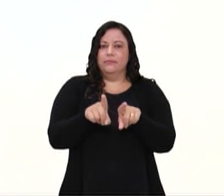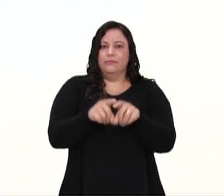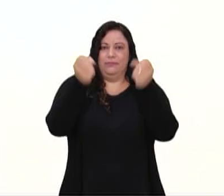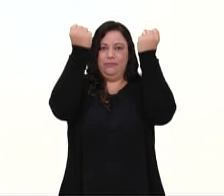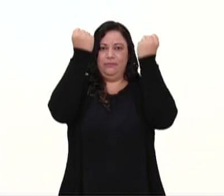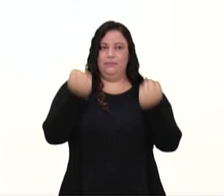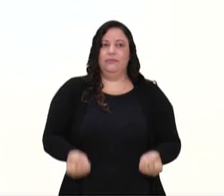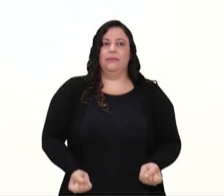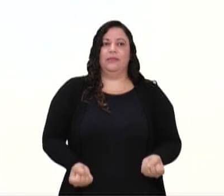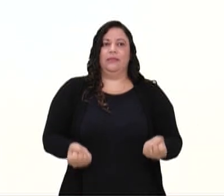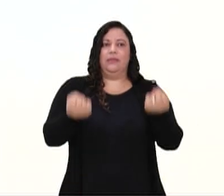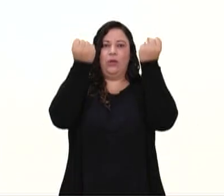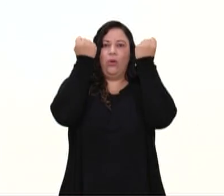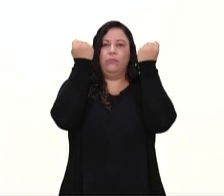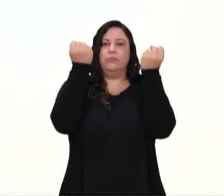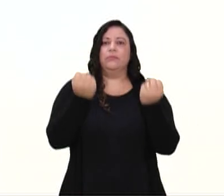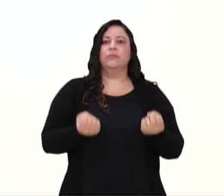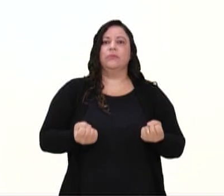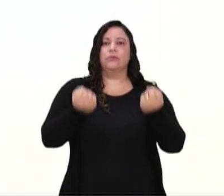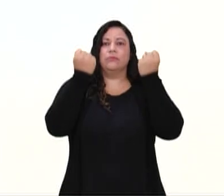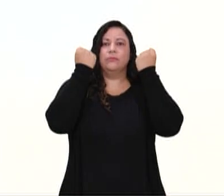movimento é uma puxada de frente.